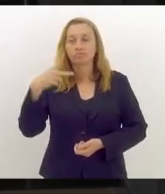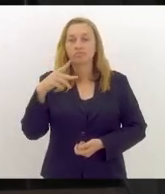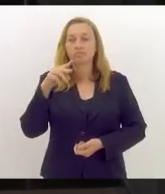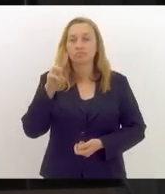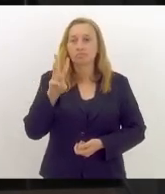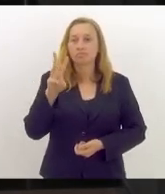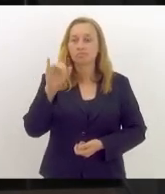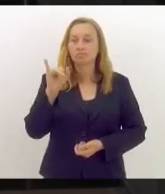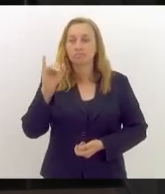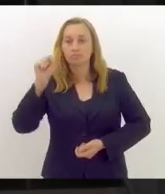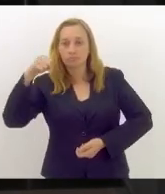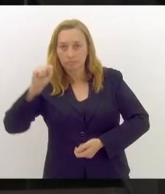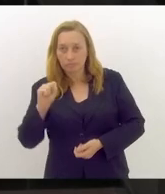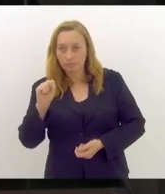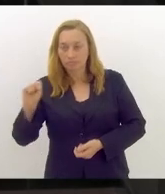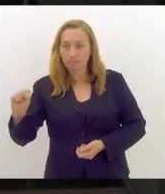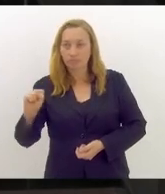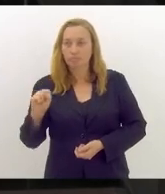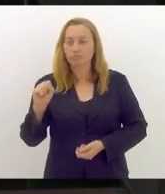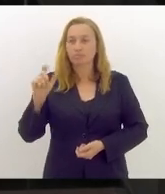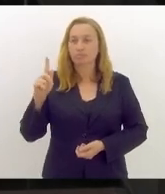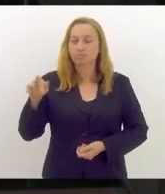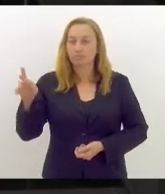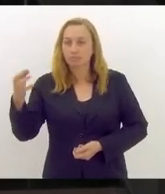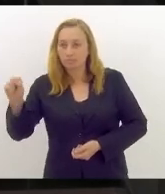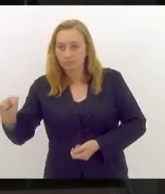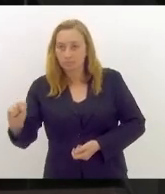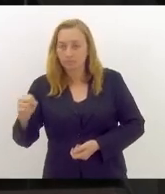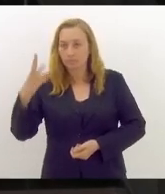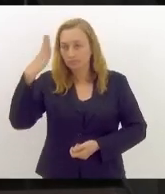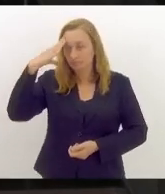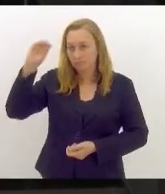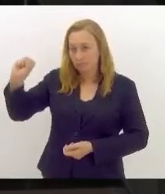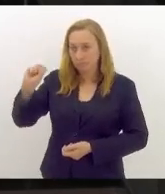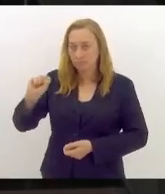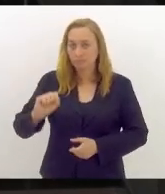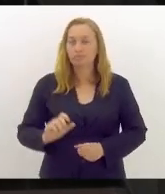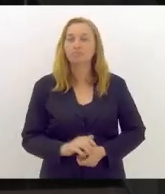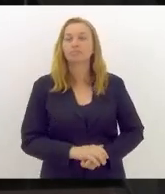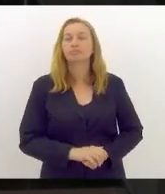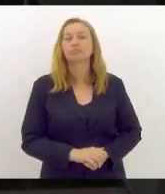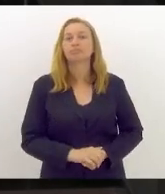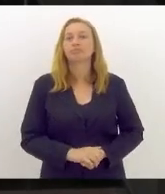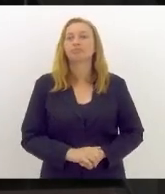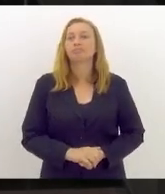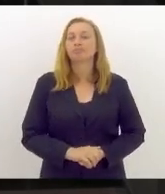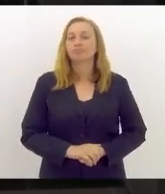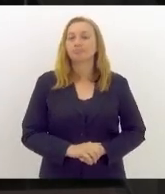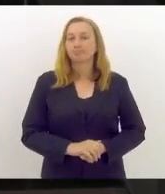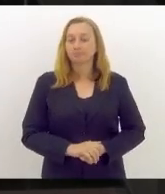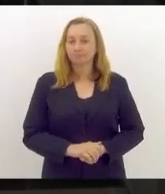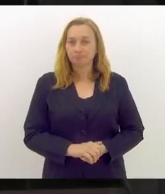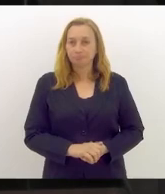sabedoria de comandar e sancioná-la. Dito isso,